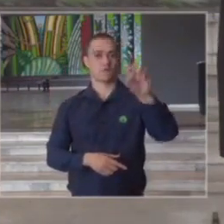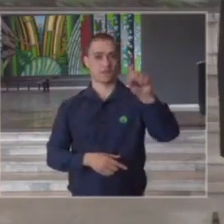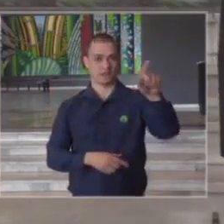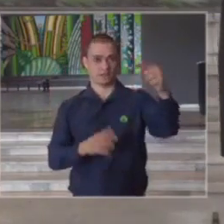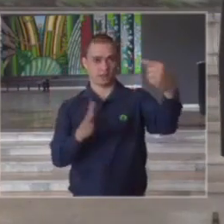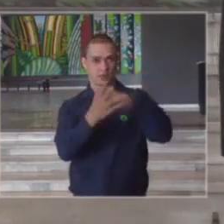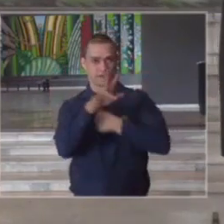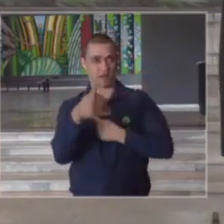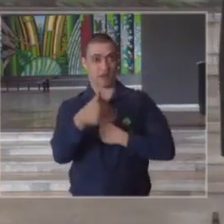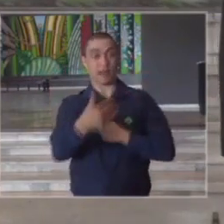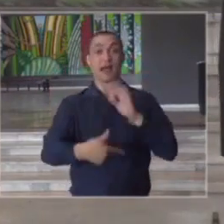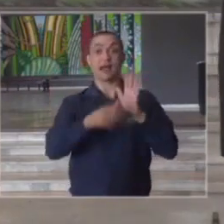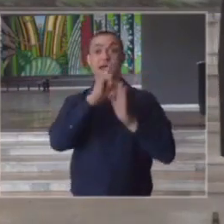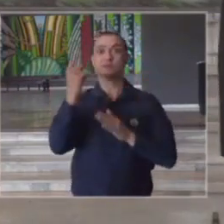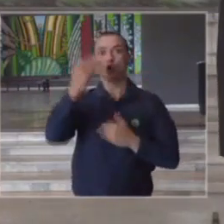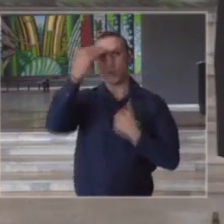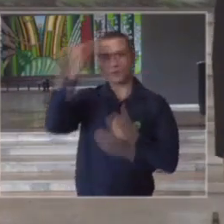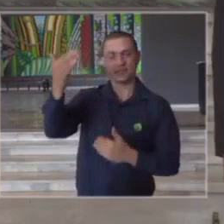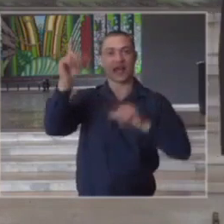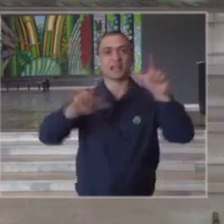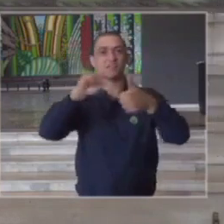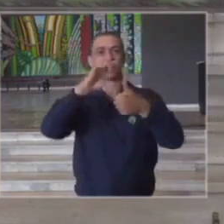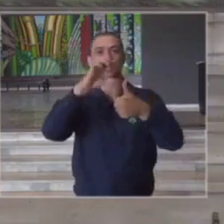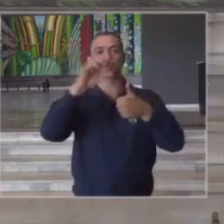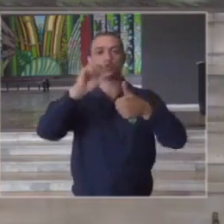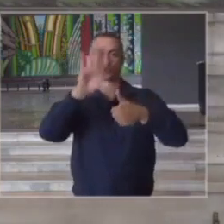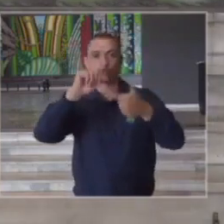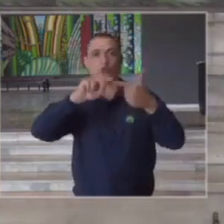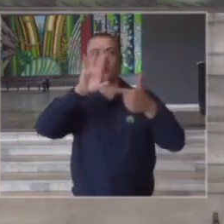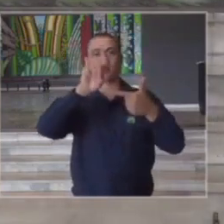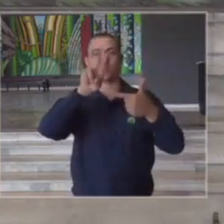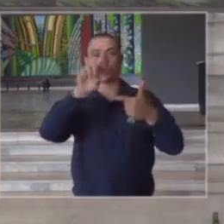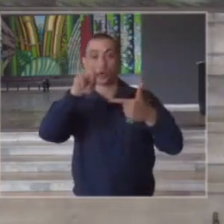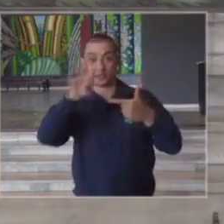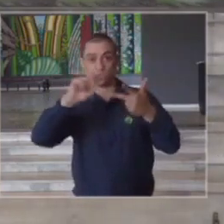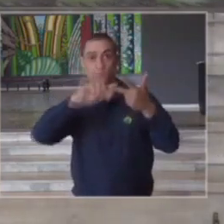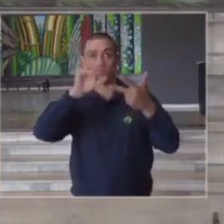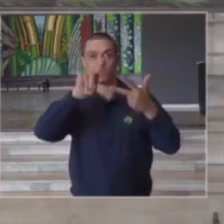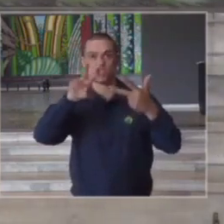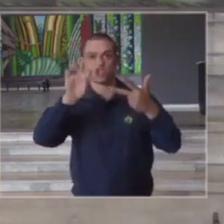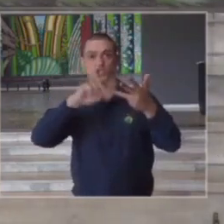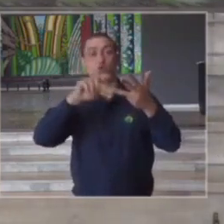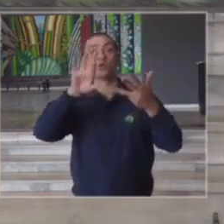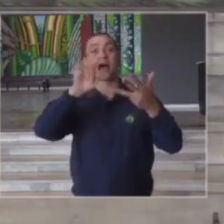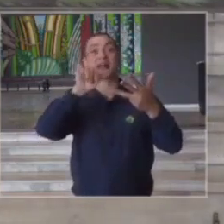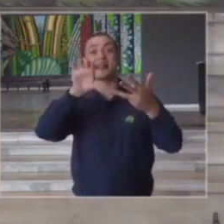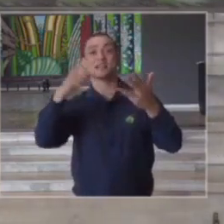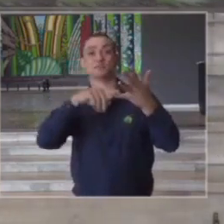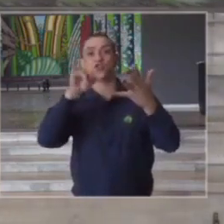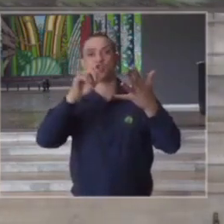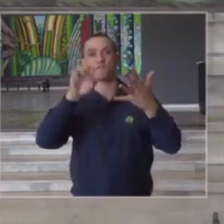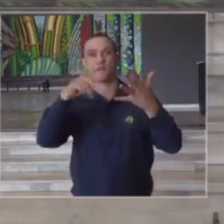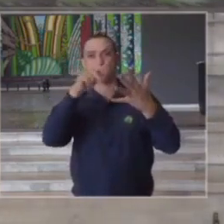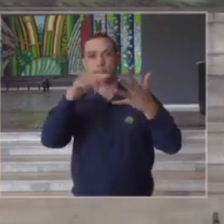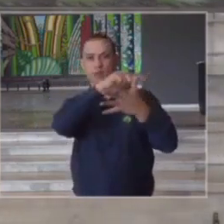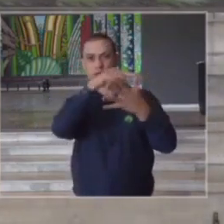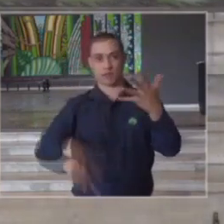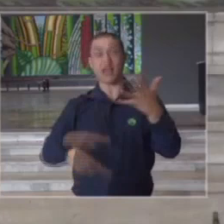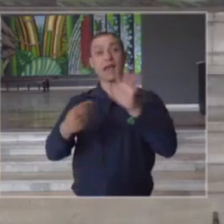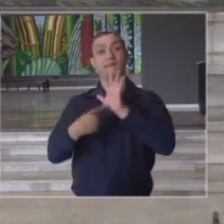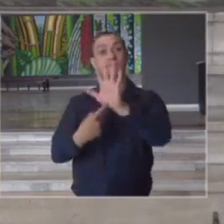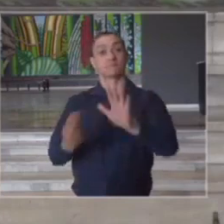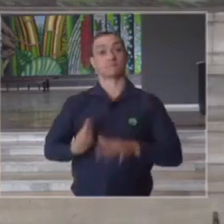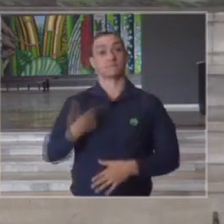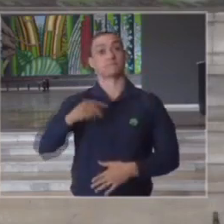quero mais uma vez agradecer a TV Cultura Record News Band News Rede Brasil TV Alesp e Jovem Pan que estão transmitindo ao